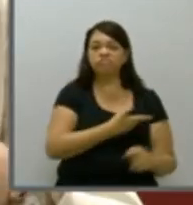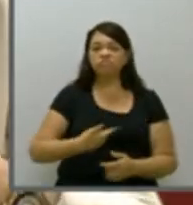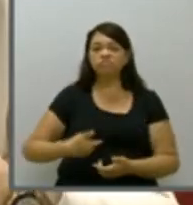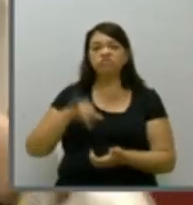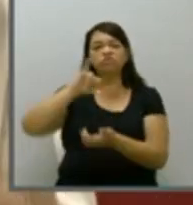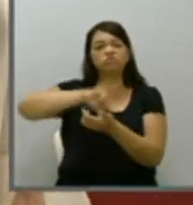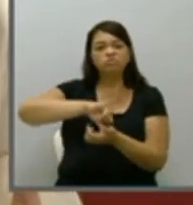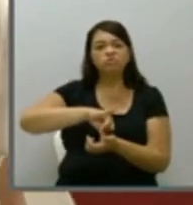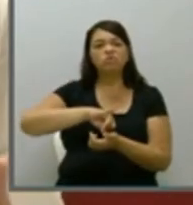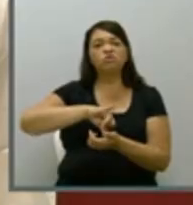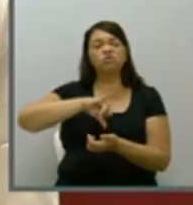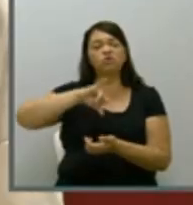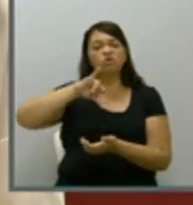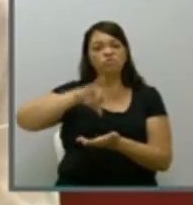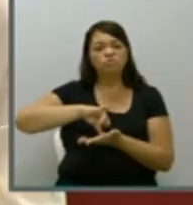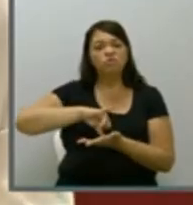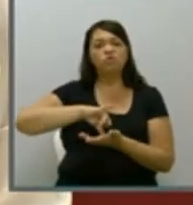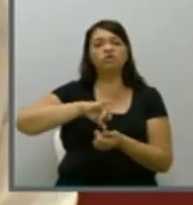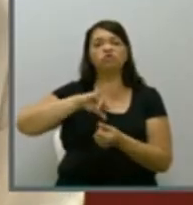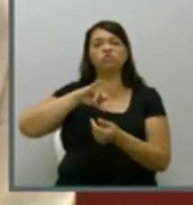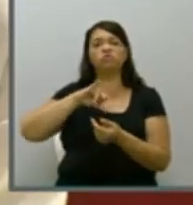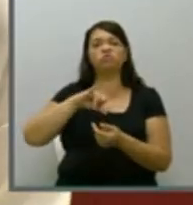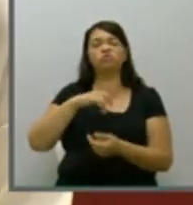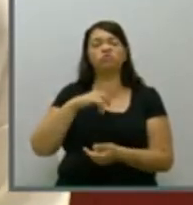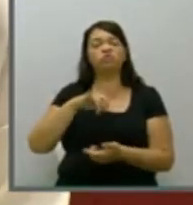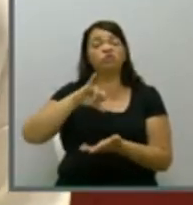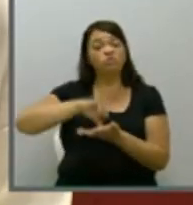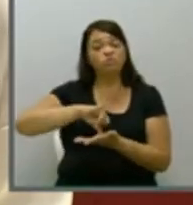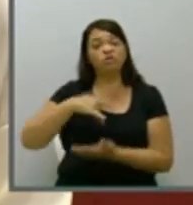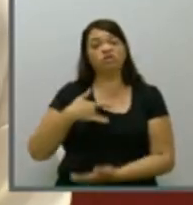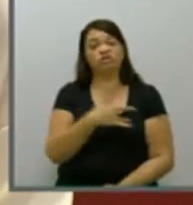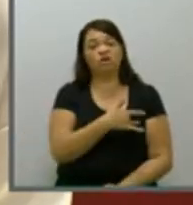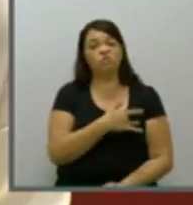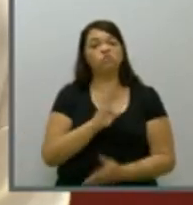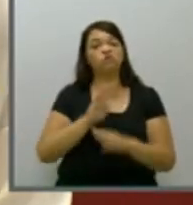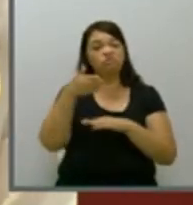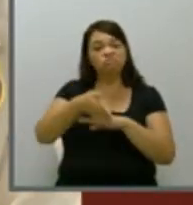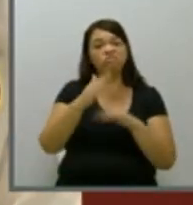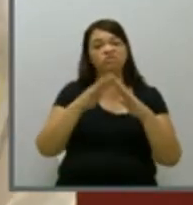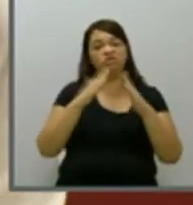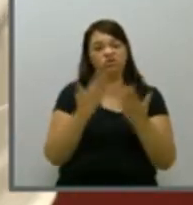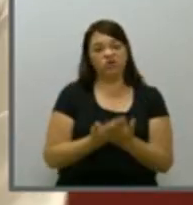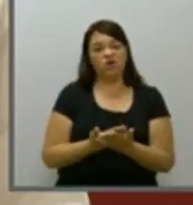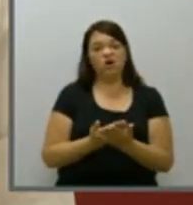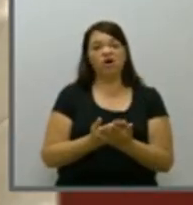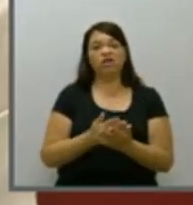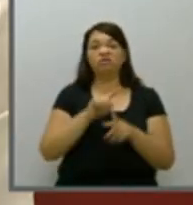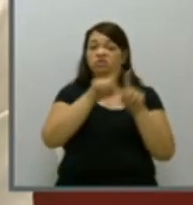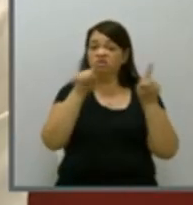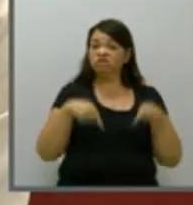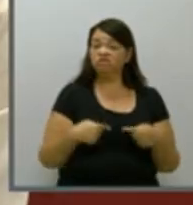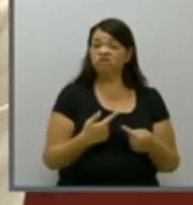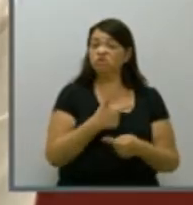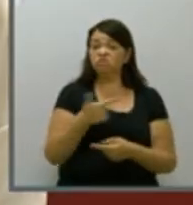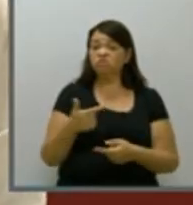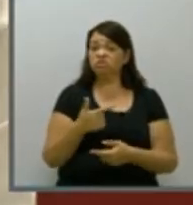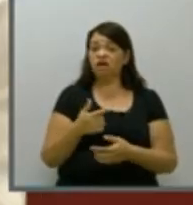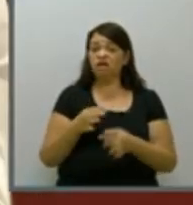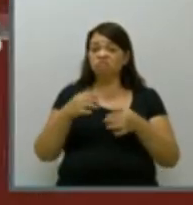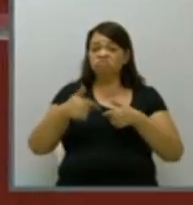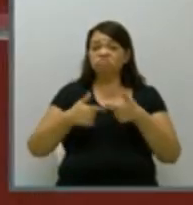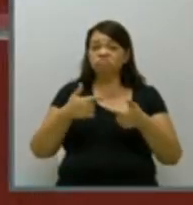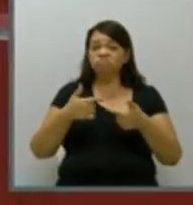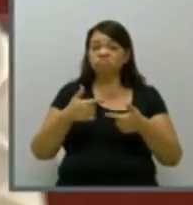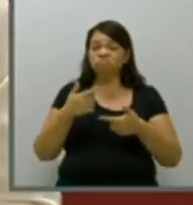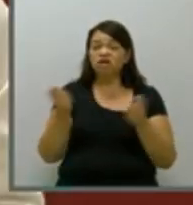de saúde nas escolas com muita dignidade um servidor sem dignidade no seu ambiente de trabalho infelizmente